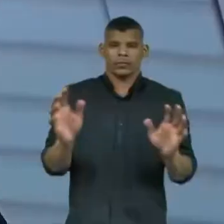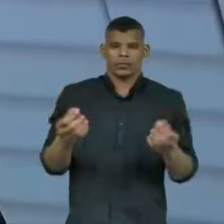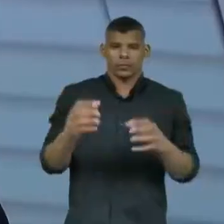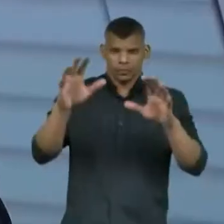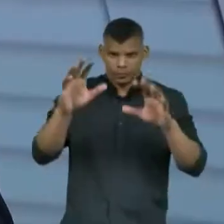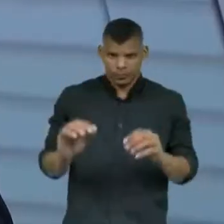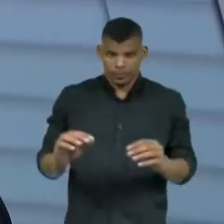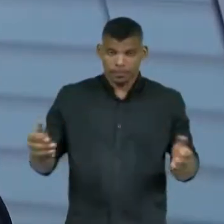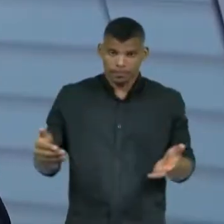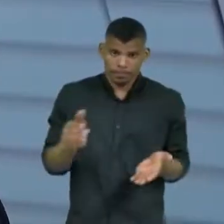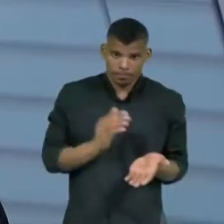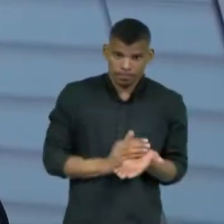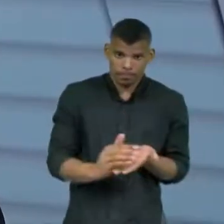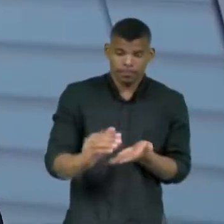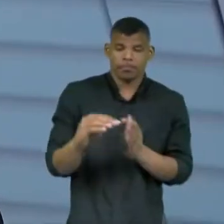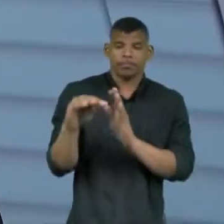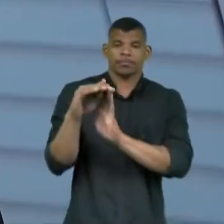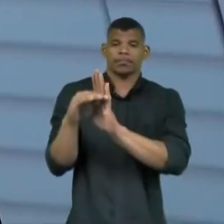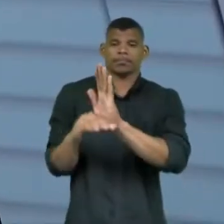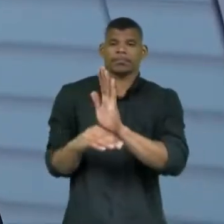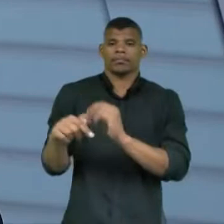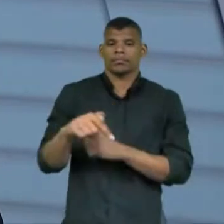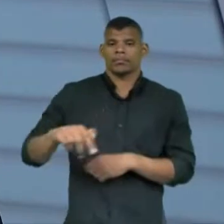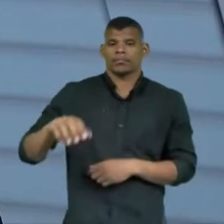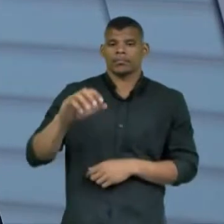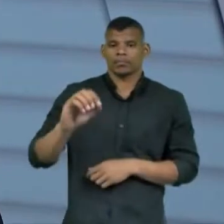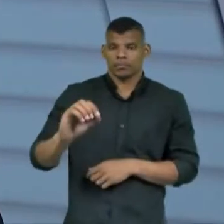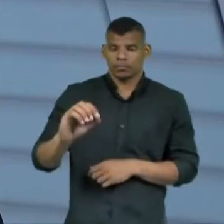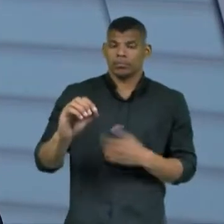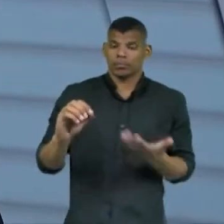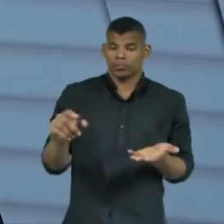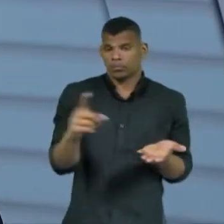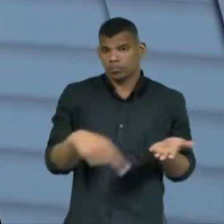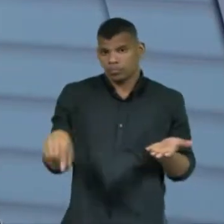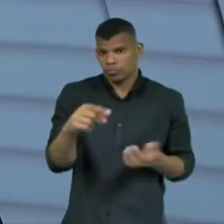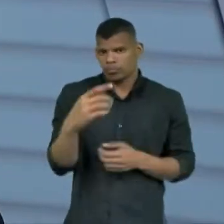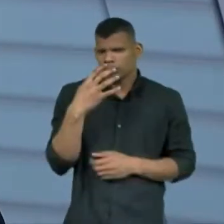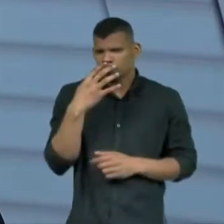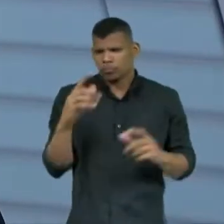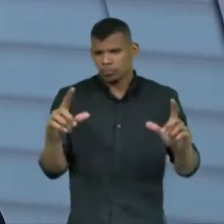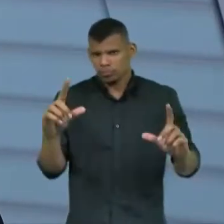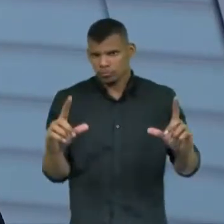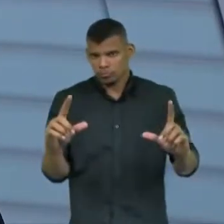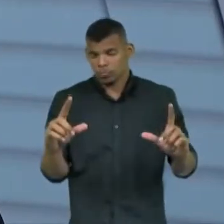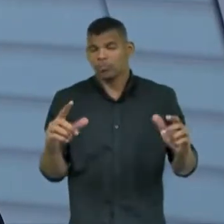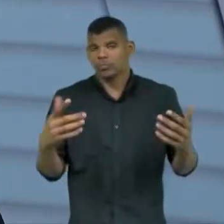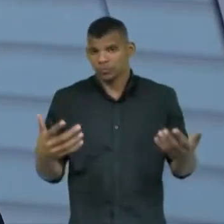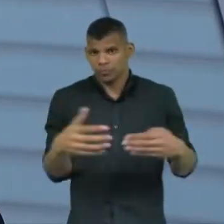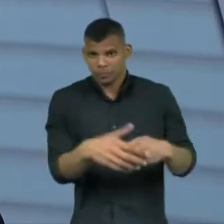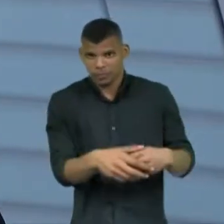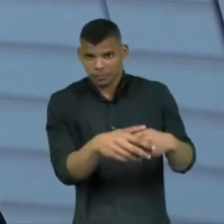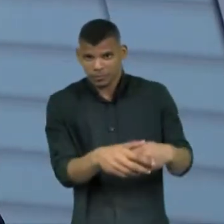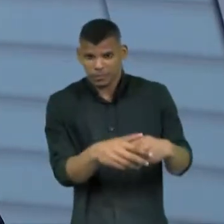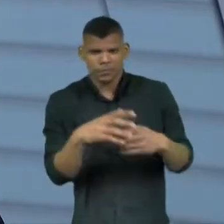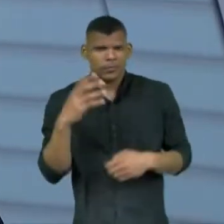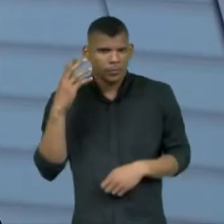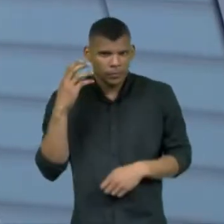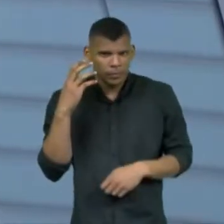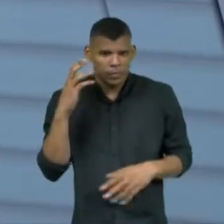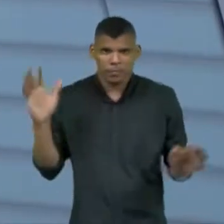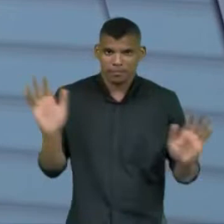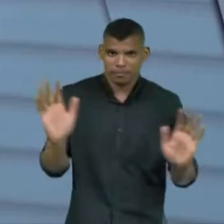No ar o programa Questão de Ordem, cumprimento você que nos acompanha pela TV e nos ouve pela FM Assembleia,